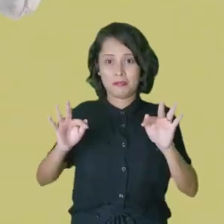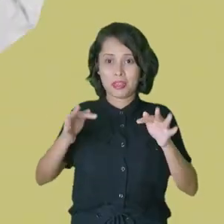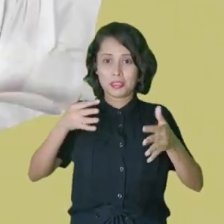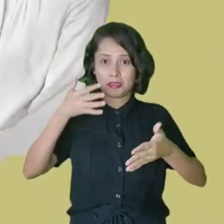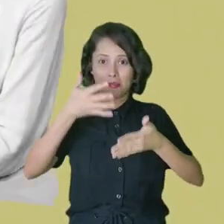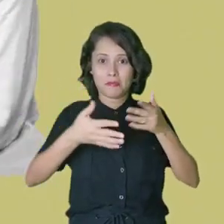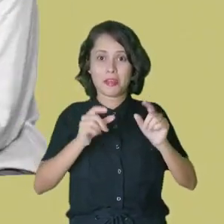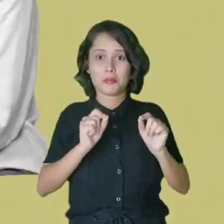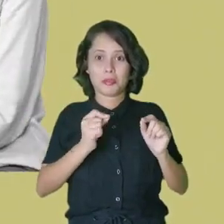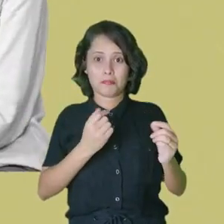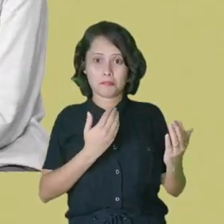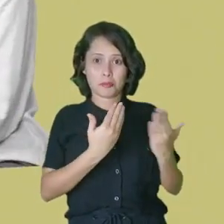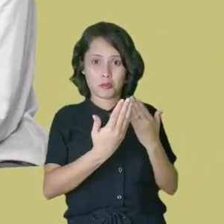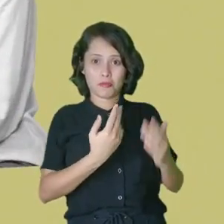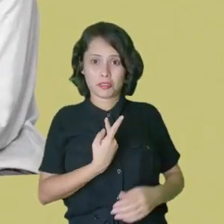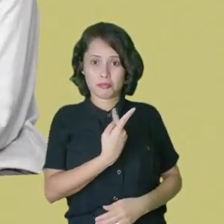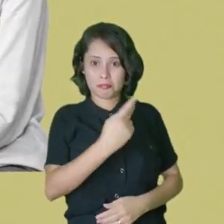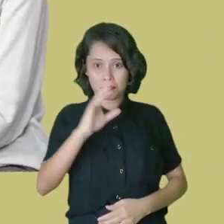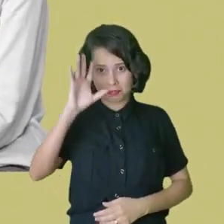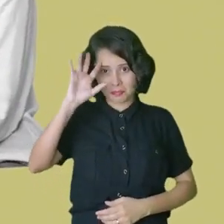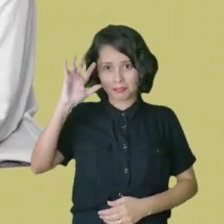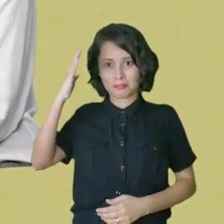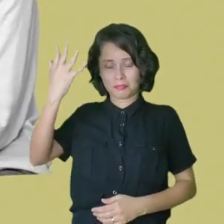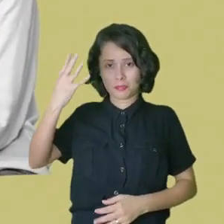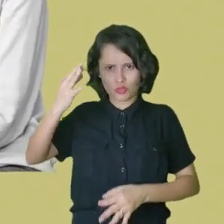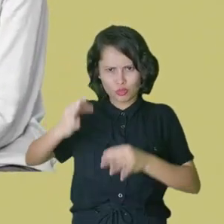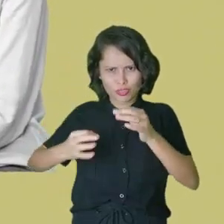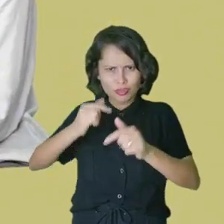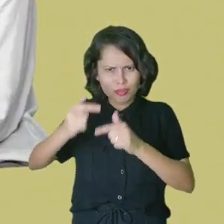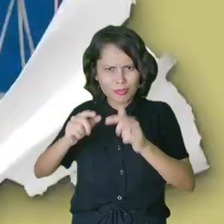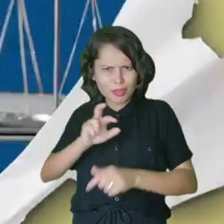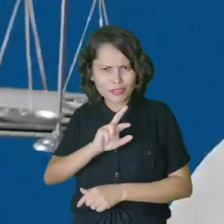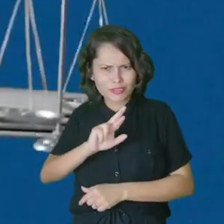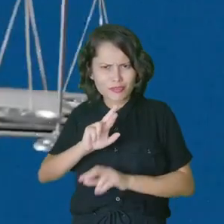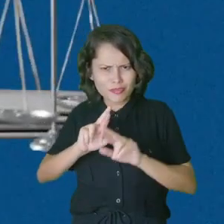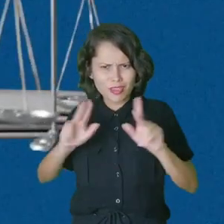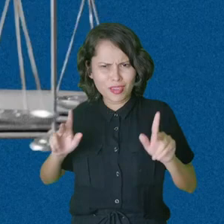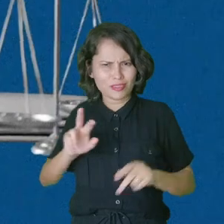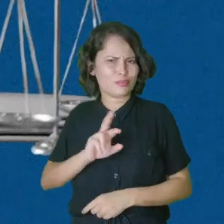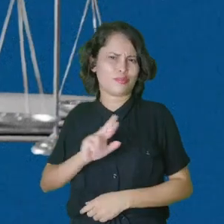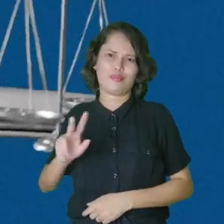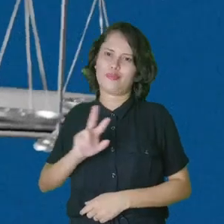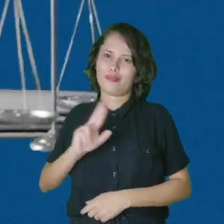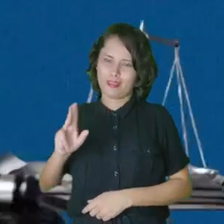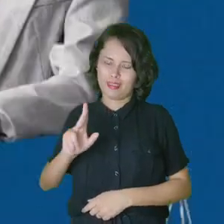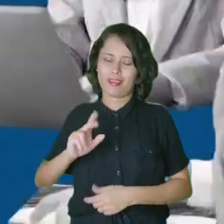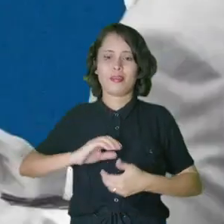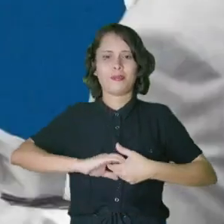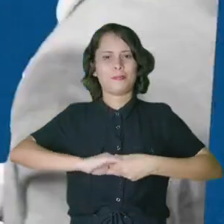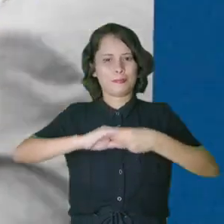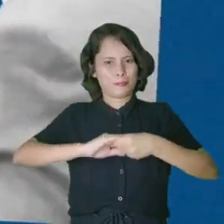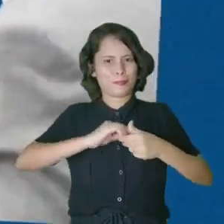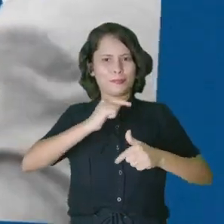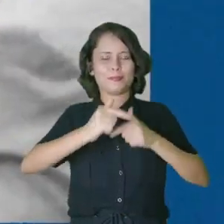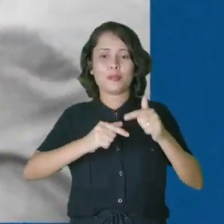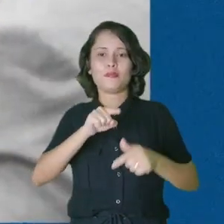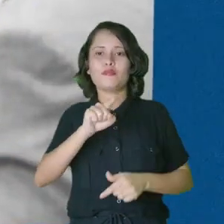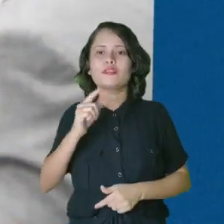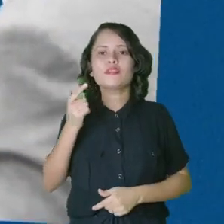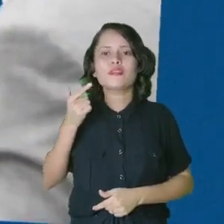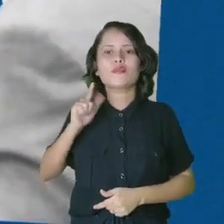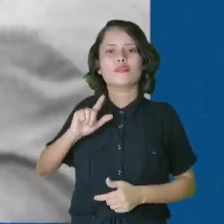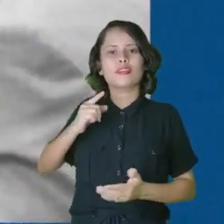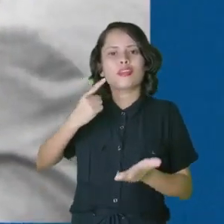Como diz o ditado, é conversando que a gente se entende. E na Justiça do Trabalho não é diferente. Com a conciliação